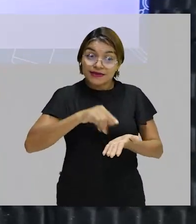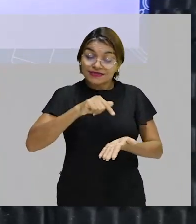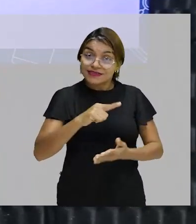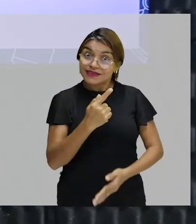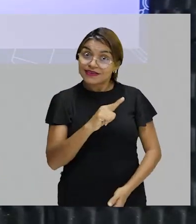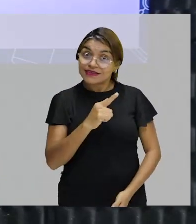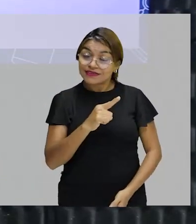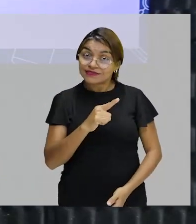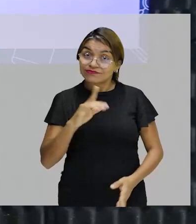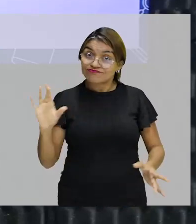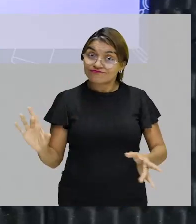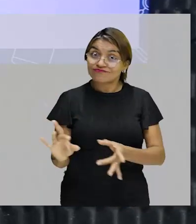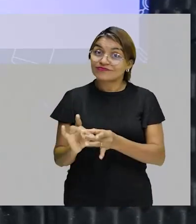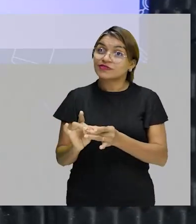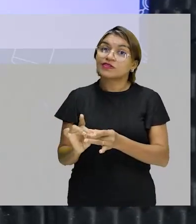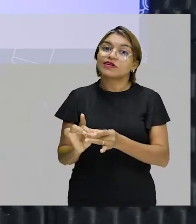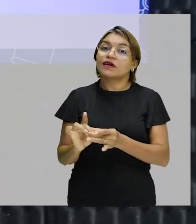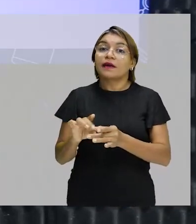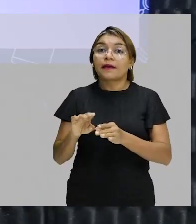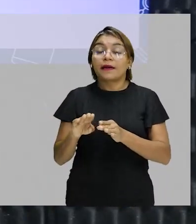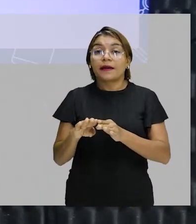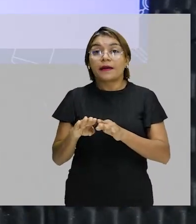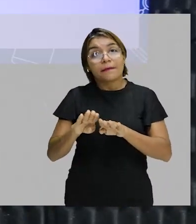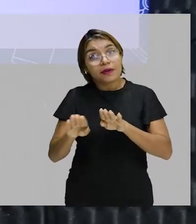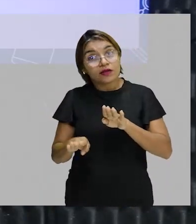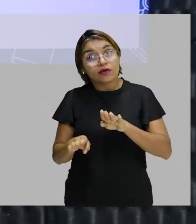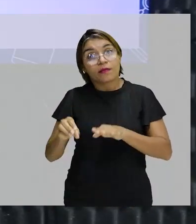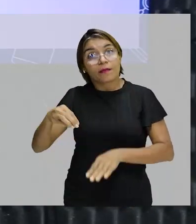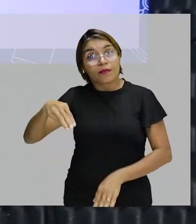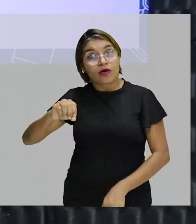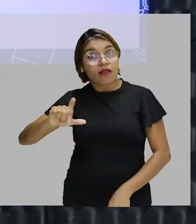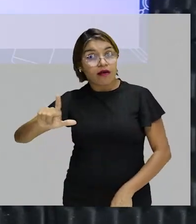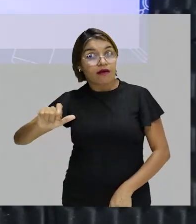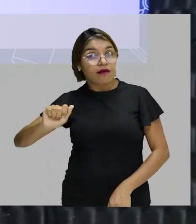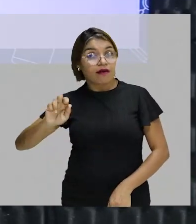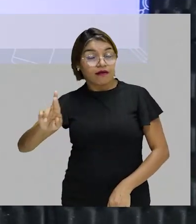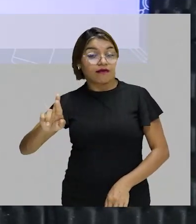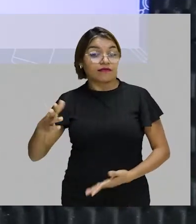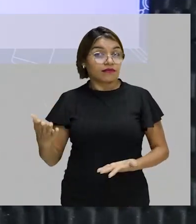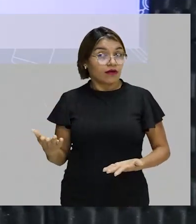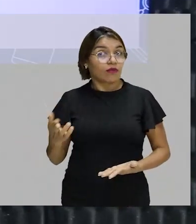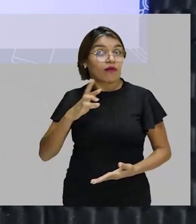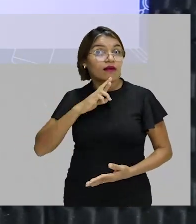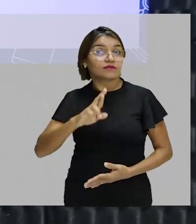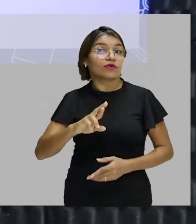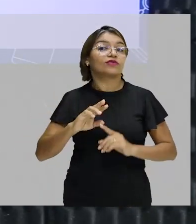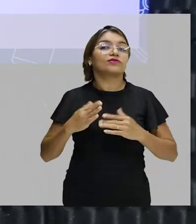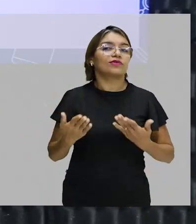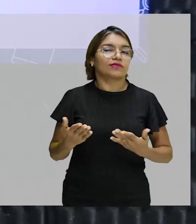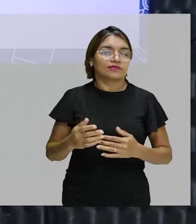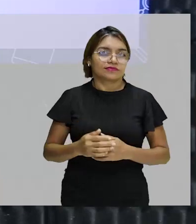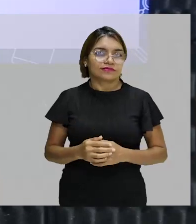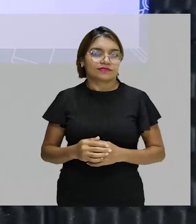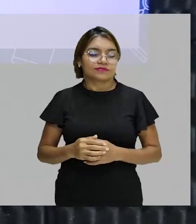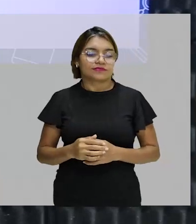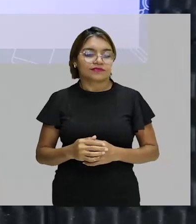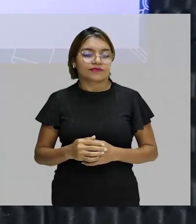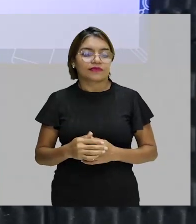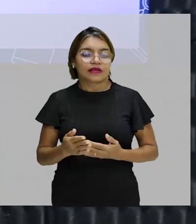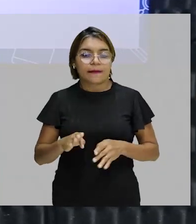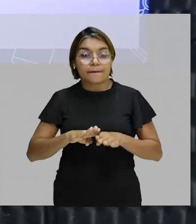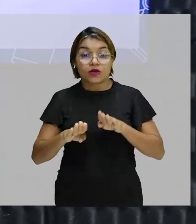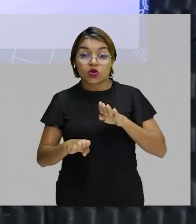massa correspondente, será menor do que a massa molar. Então, o nosso resultado vai ser menor do que